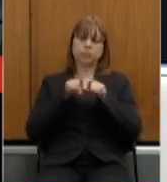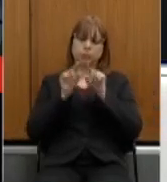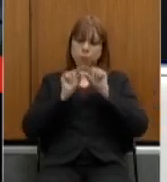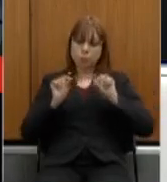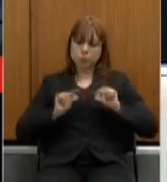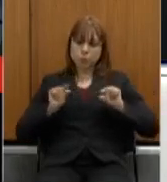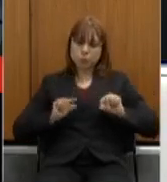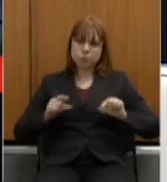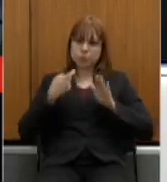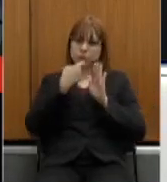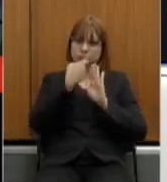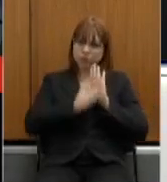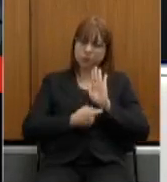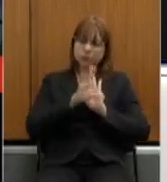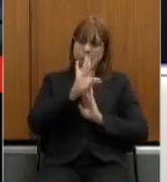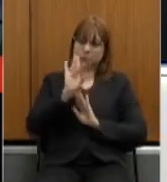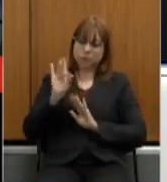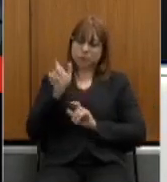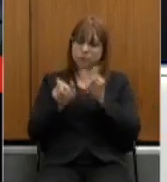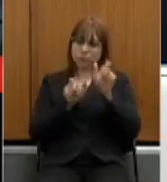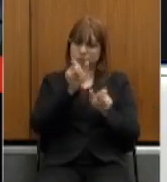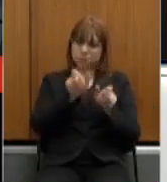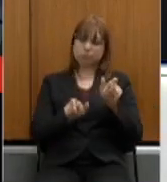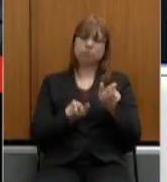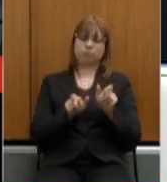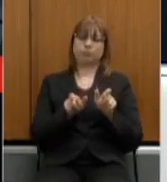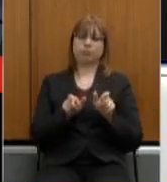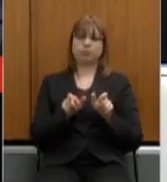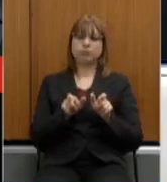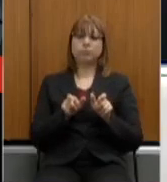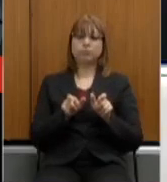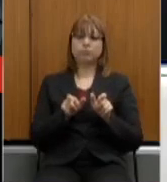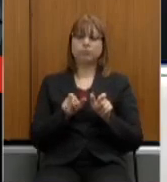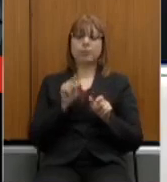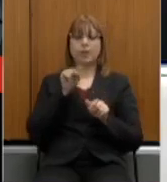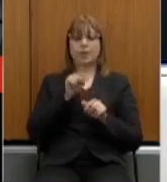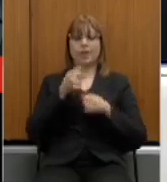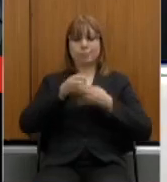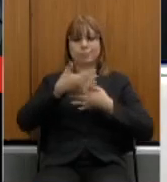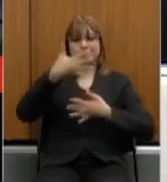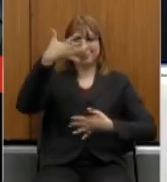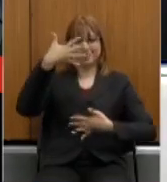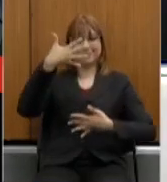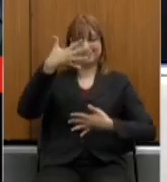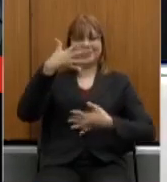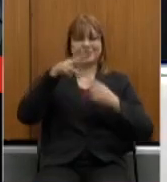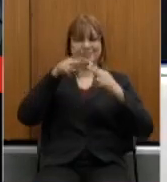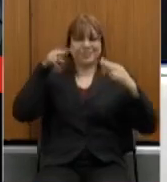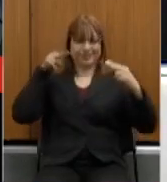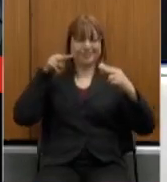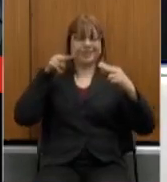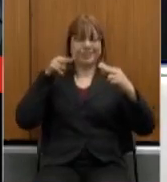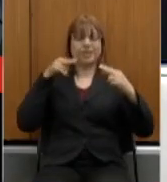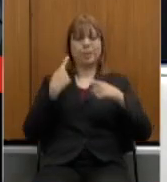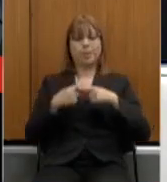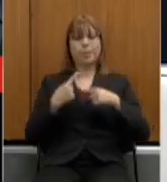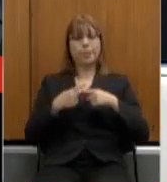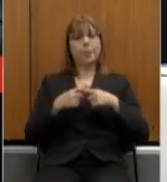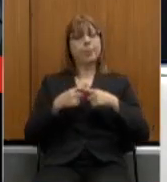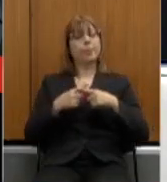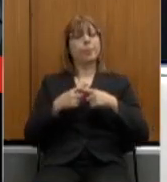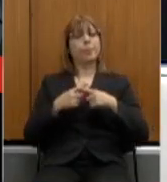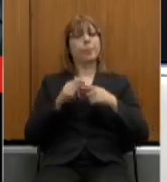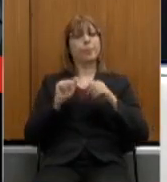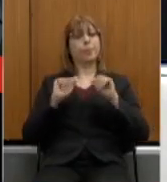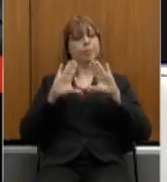os textos que escreveram no nosso mural virtual como dissemos porque a Assembleia de Minas tem sempre uma